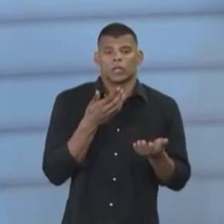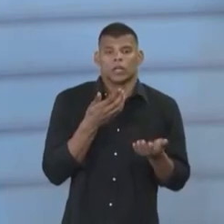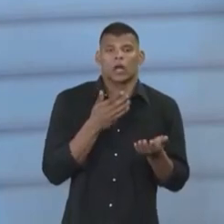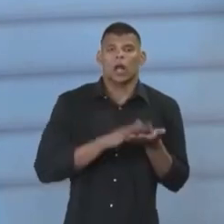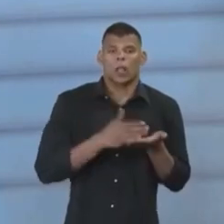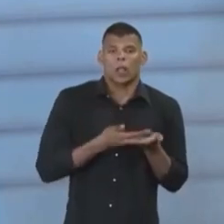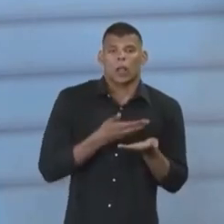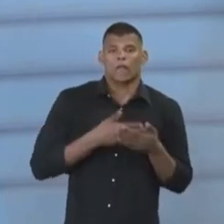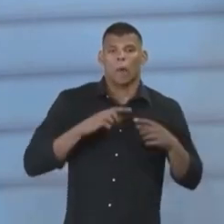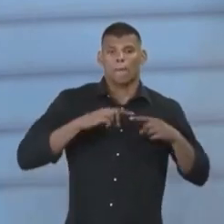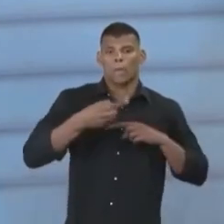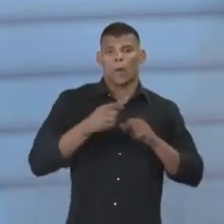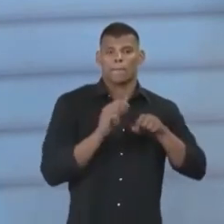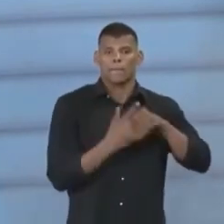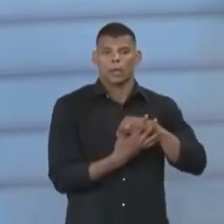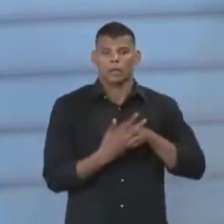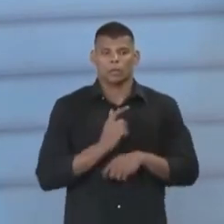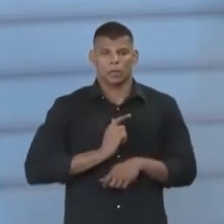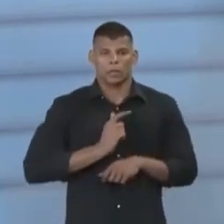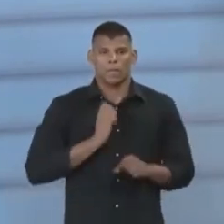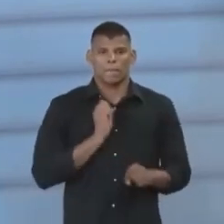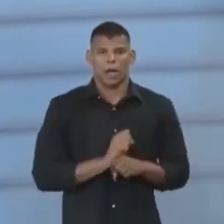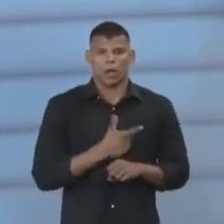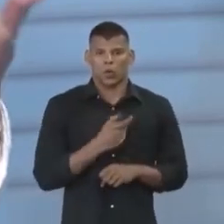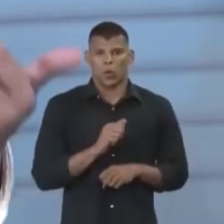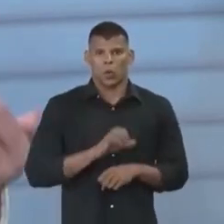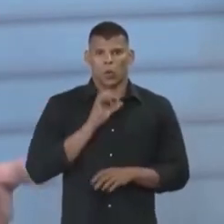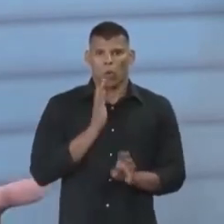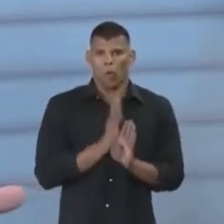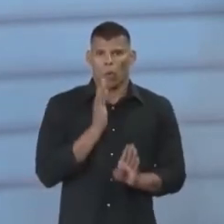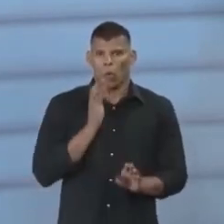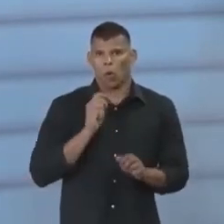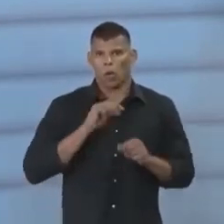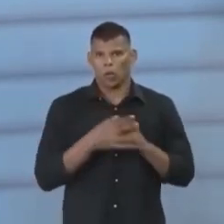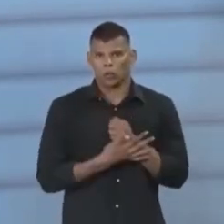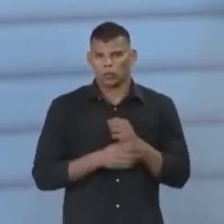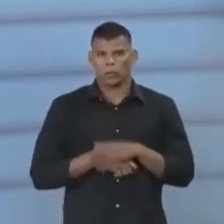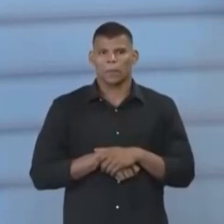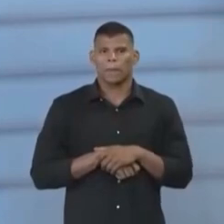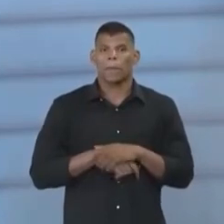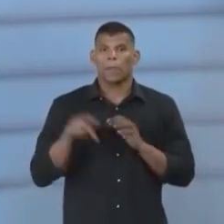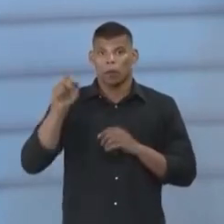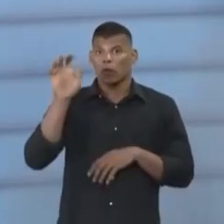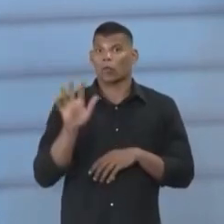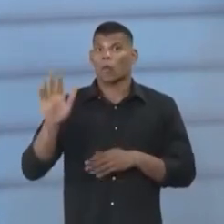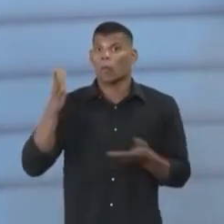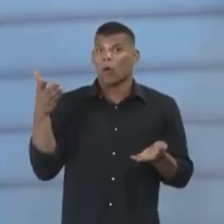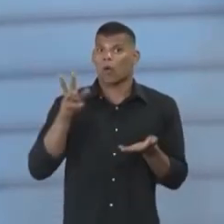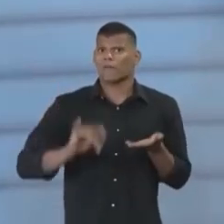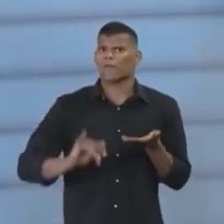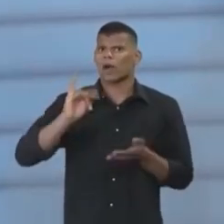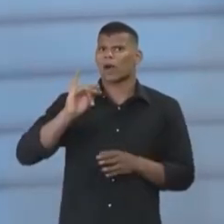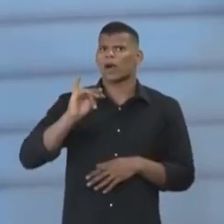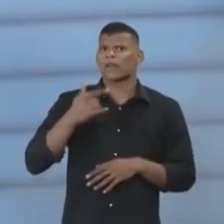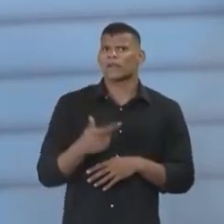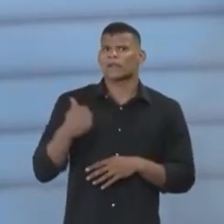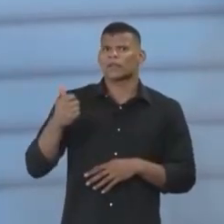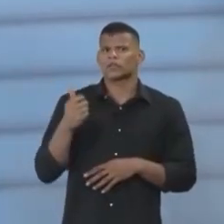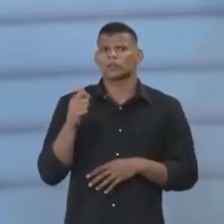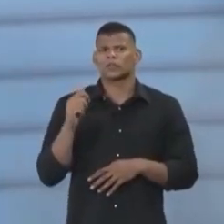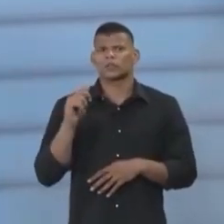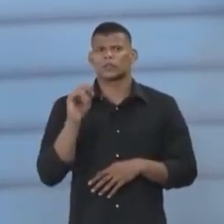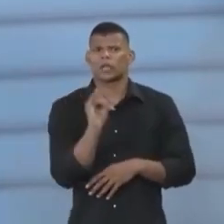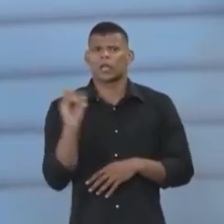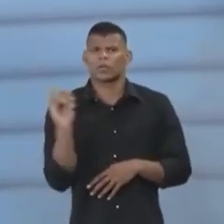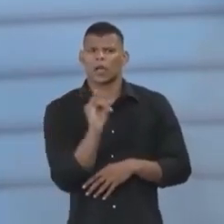pós-pandemia. Ele parou em 2019, na Europa, dia 21 de junho, na Itália. Na